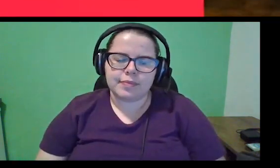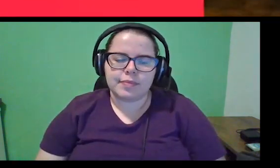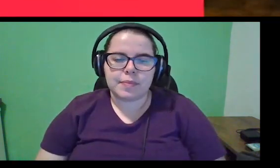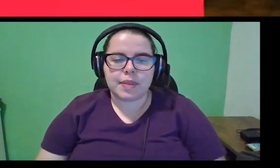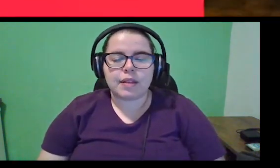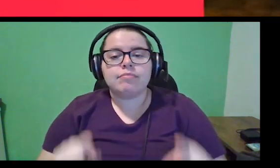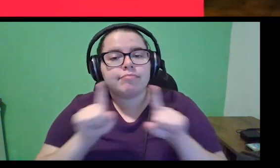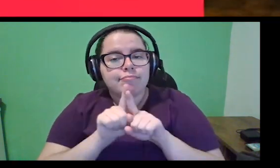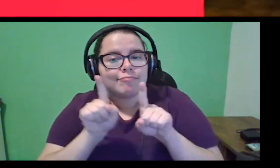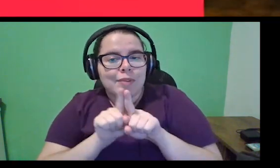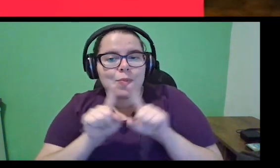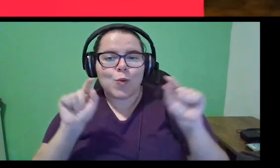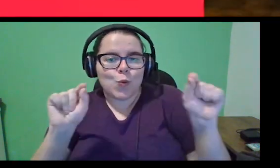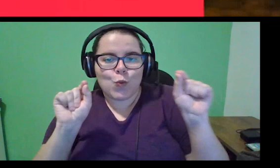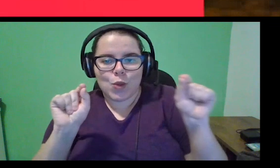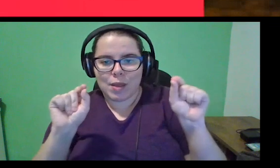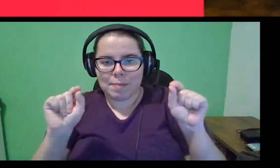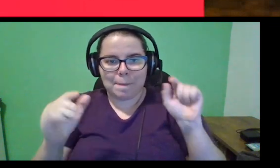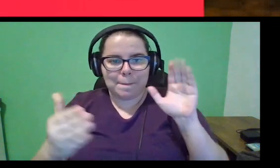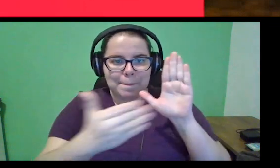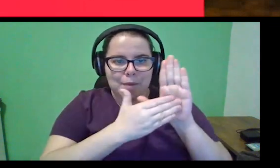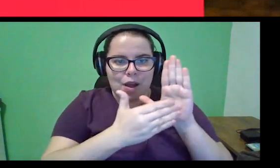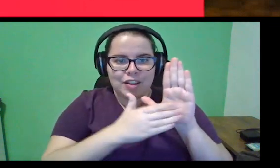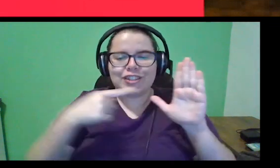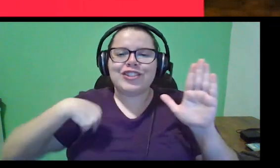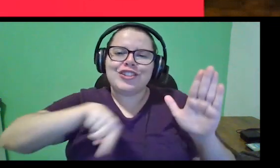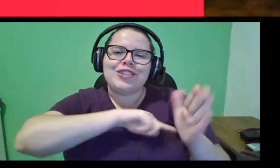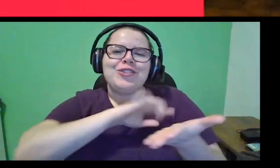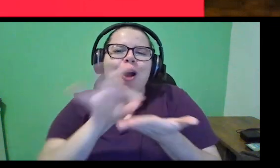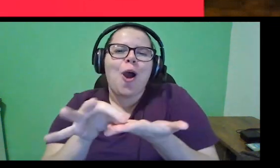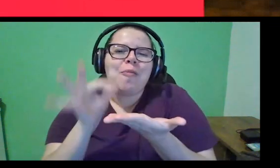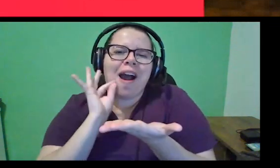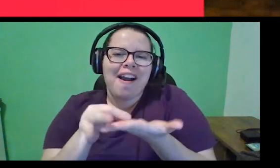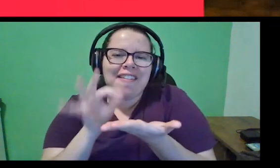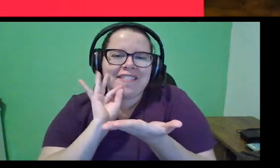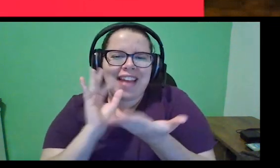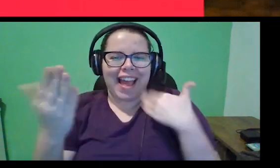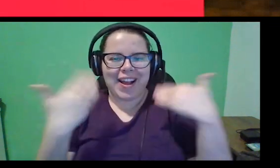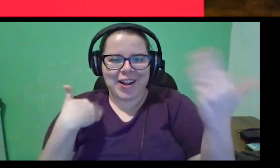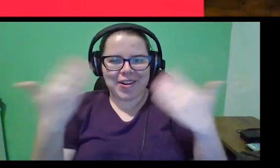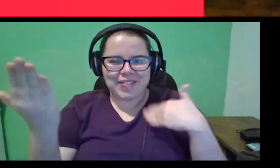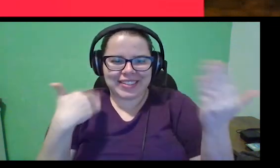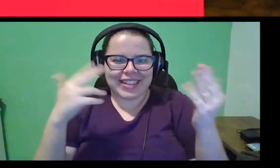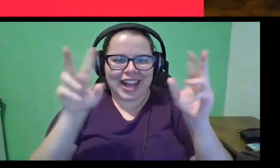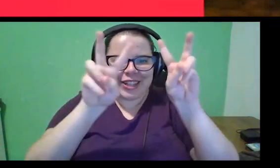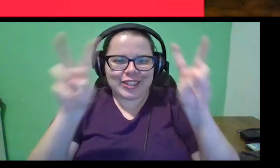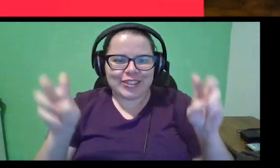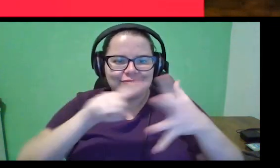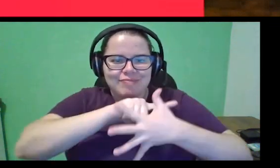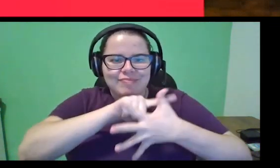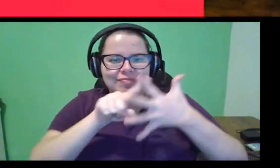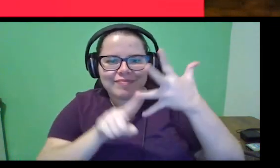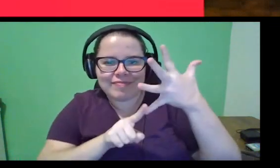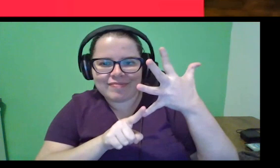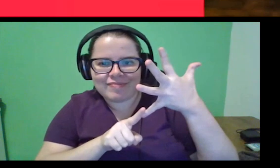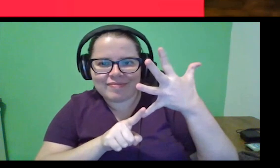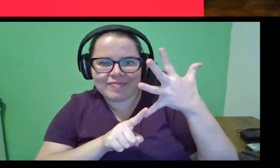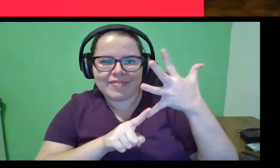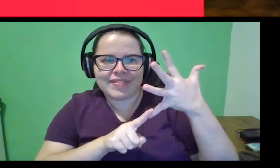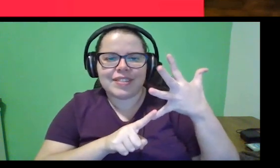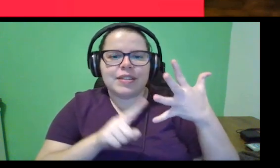Bom, gente, então a proposta é a gente tomar um café e conversar um pouquinho sobre esses cinco pilares, né?